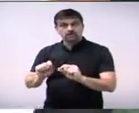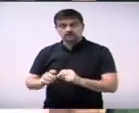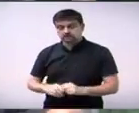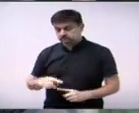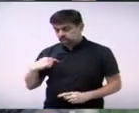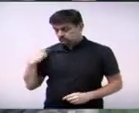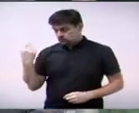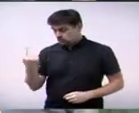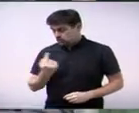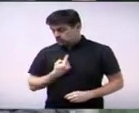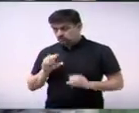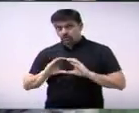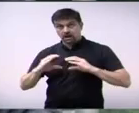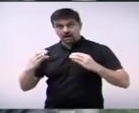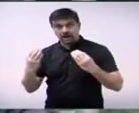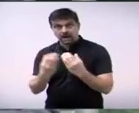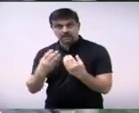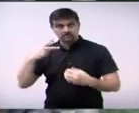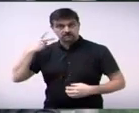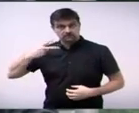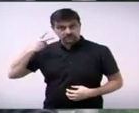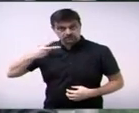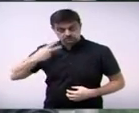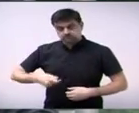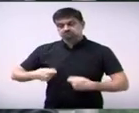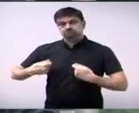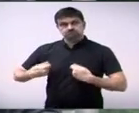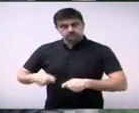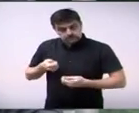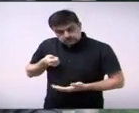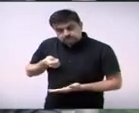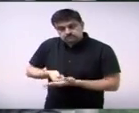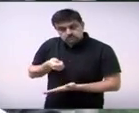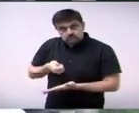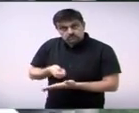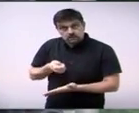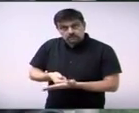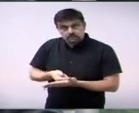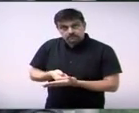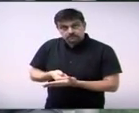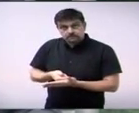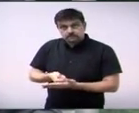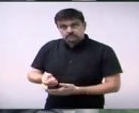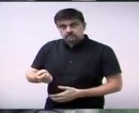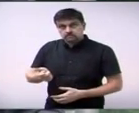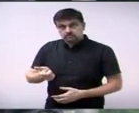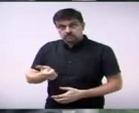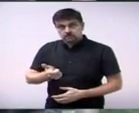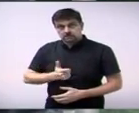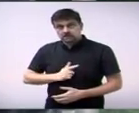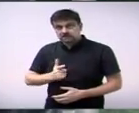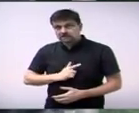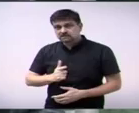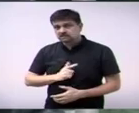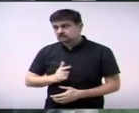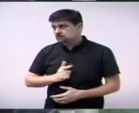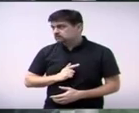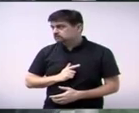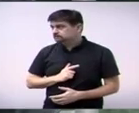Câmara de Vereadores necessitaria de um